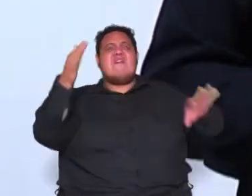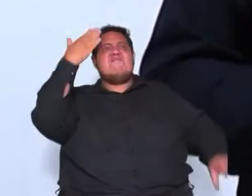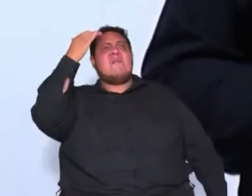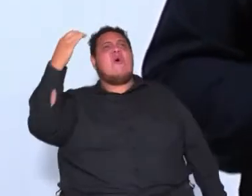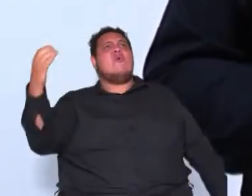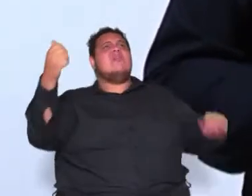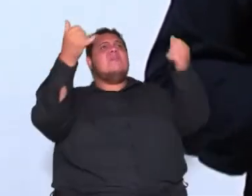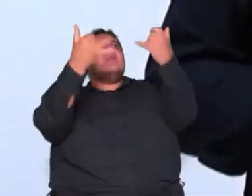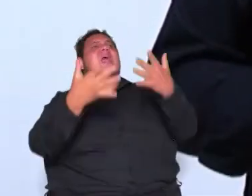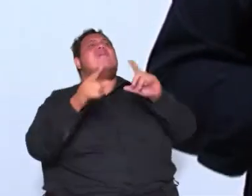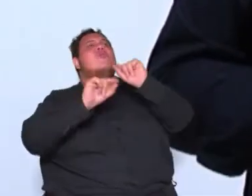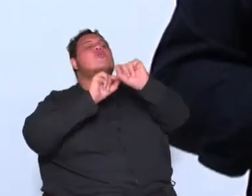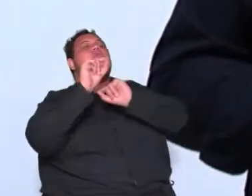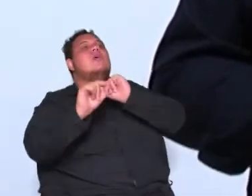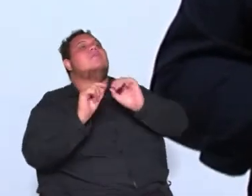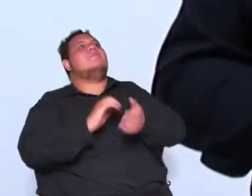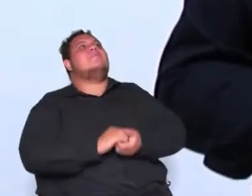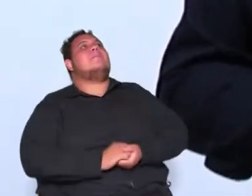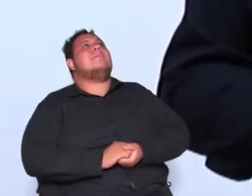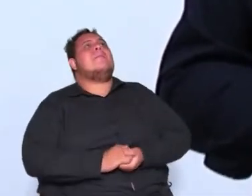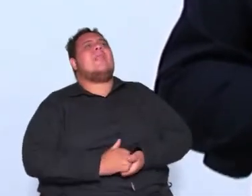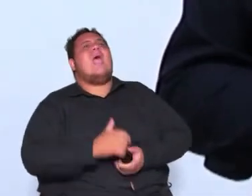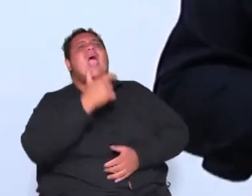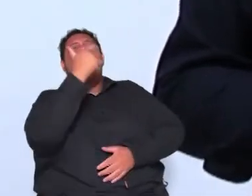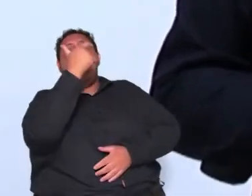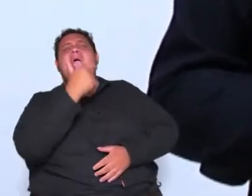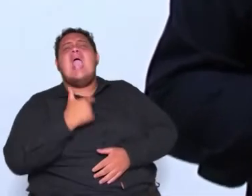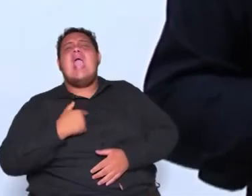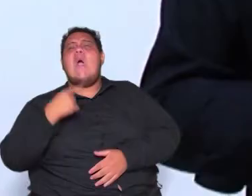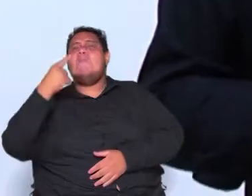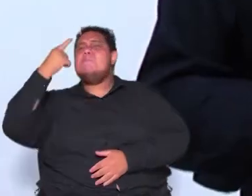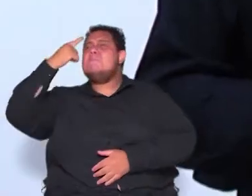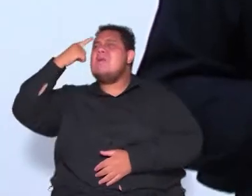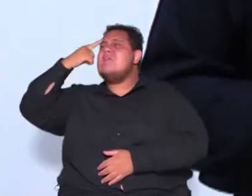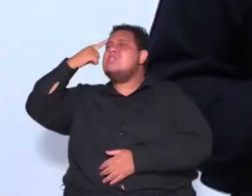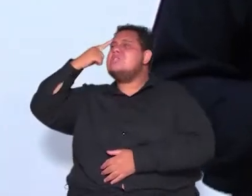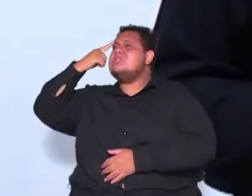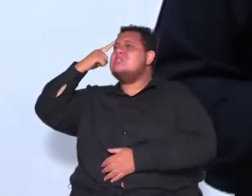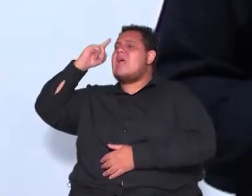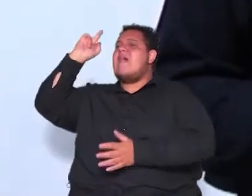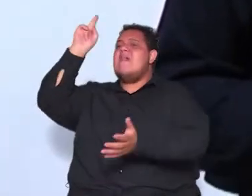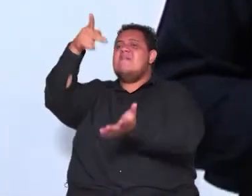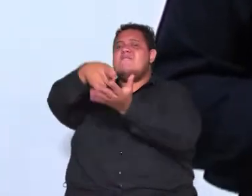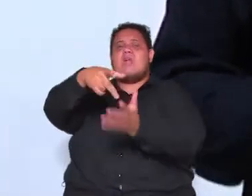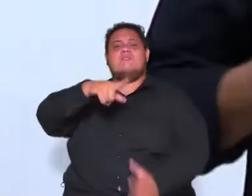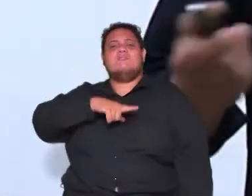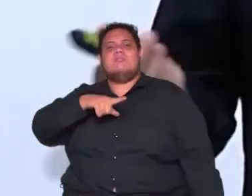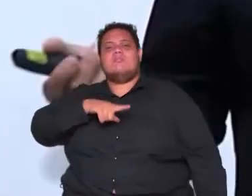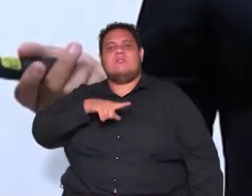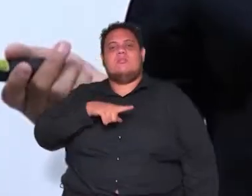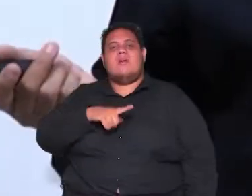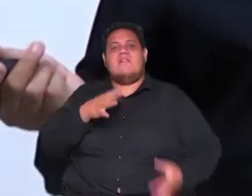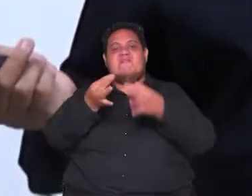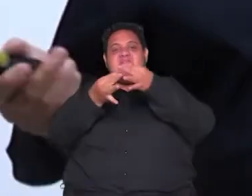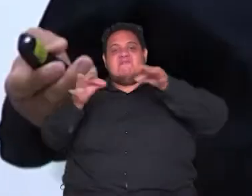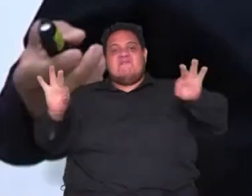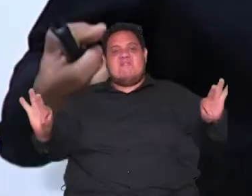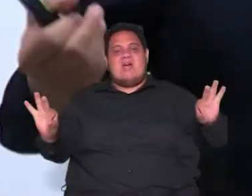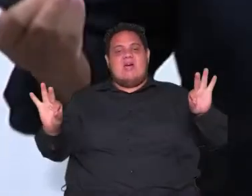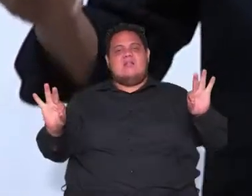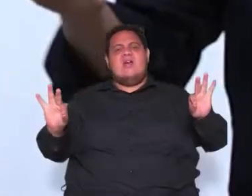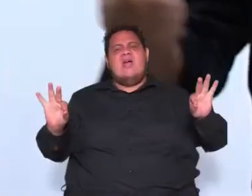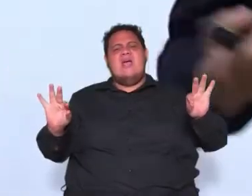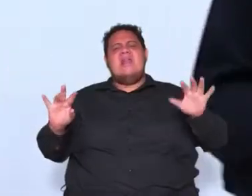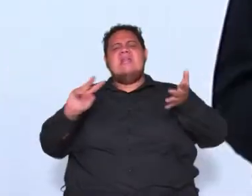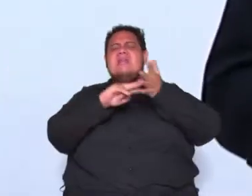que ele disse assim penso logo existo frase de René Descartes